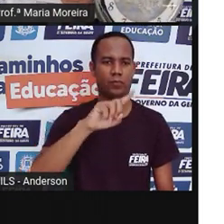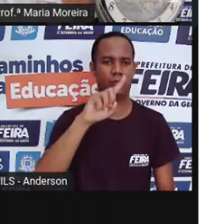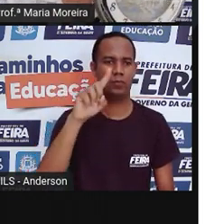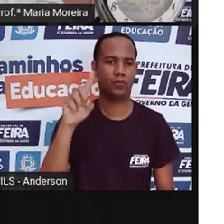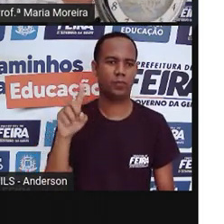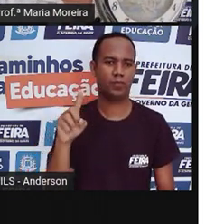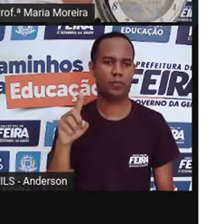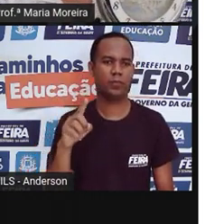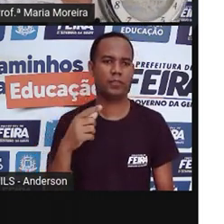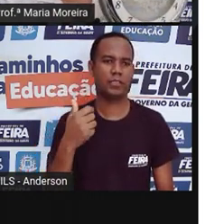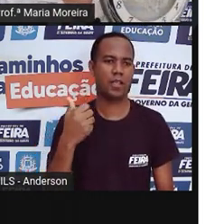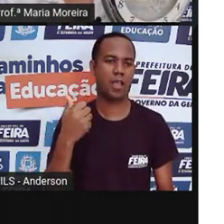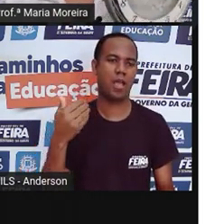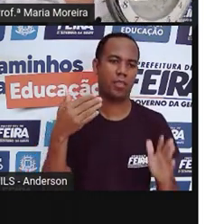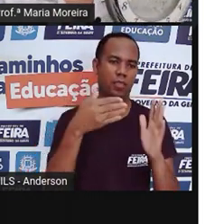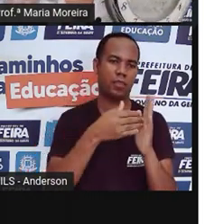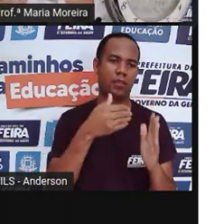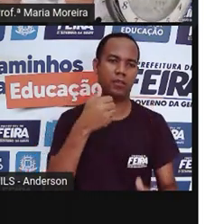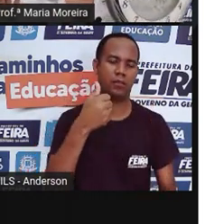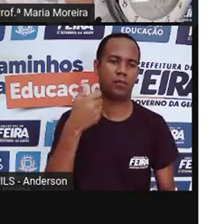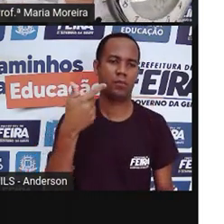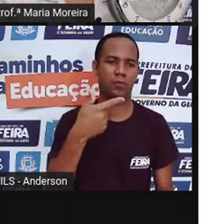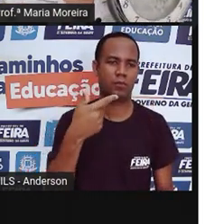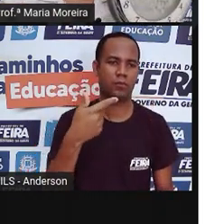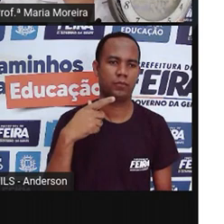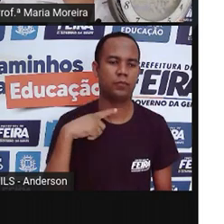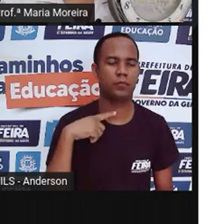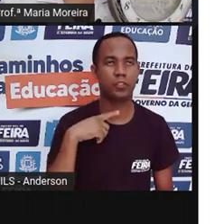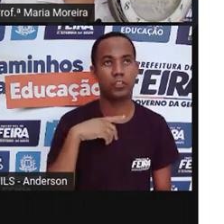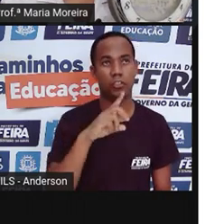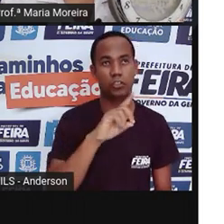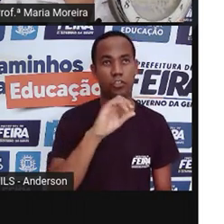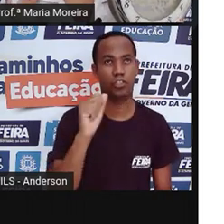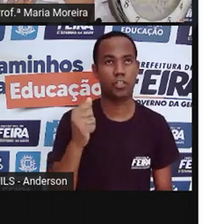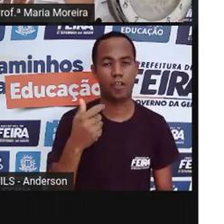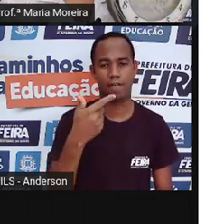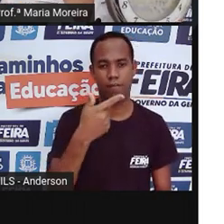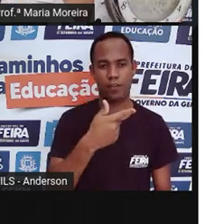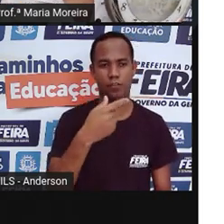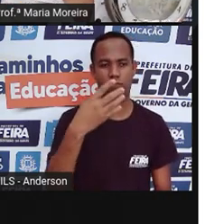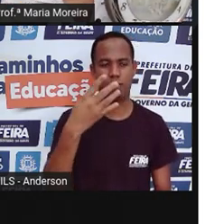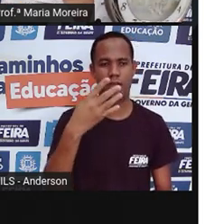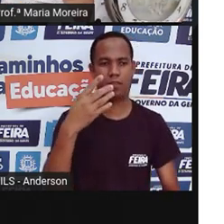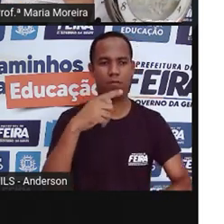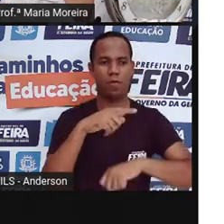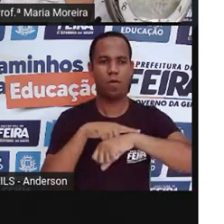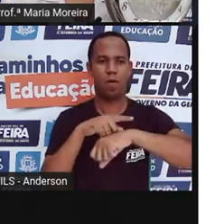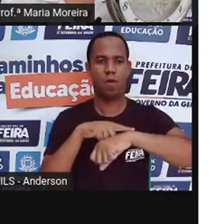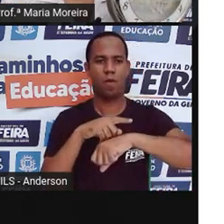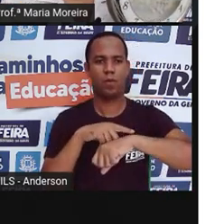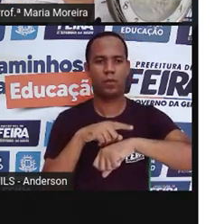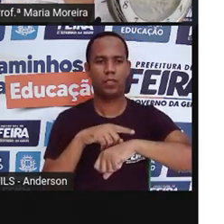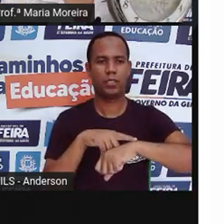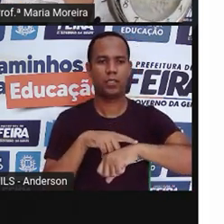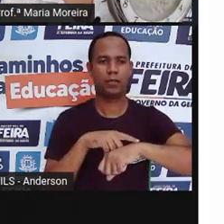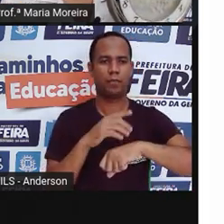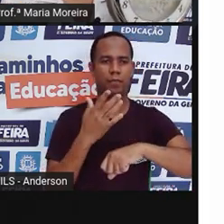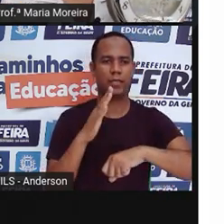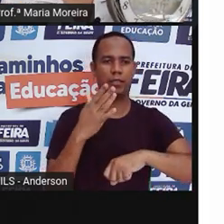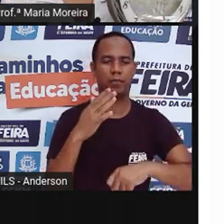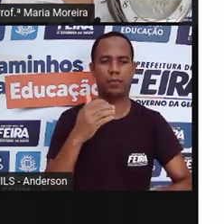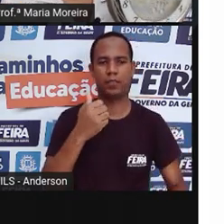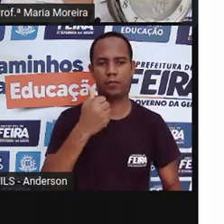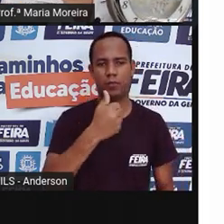1 a 12. Por quê? O dia ele tem 24 horas e ele é dividido em dois períodos de quê? De 12 horas,